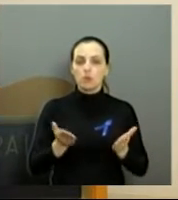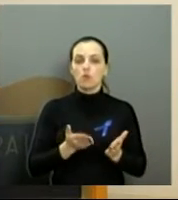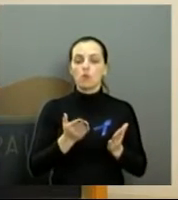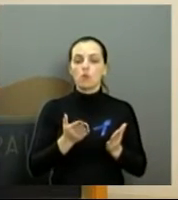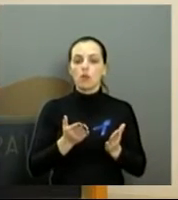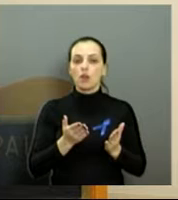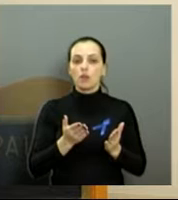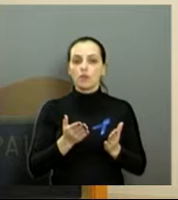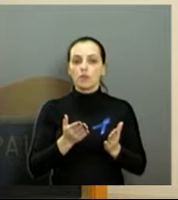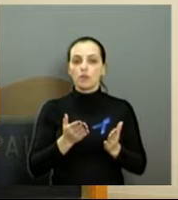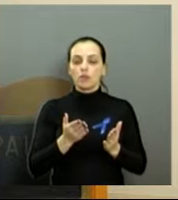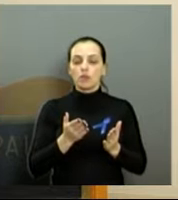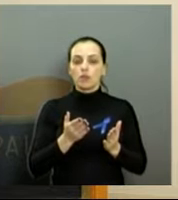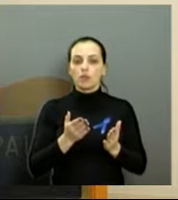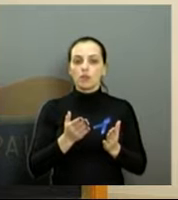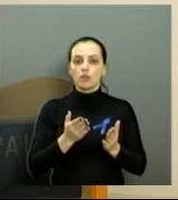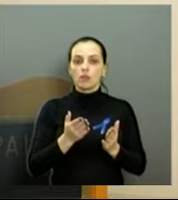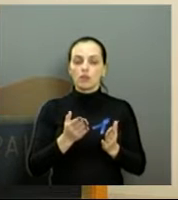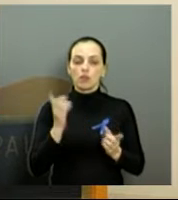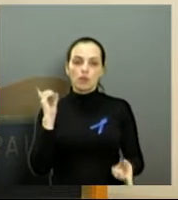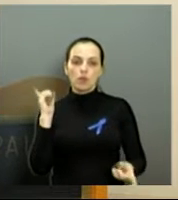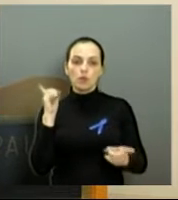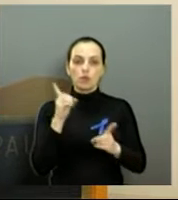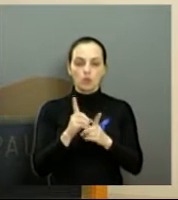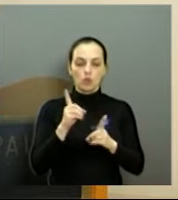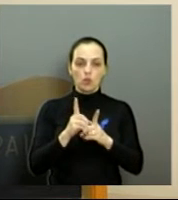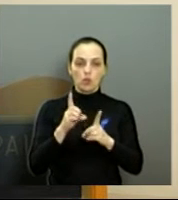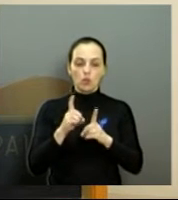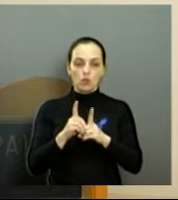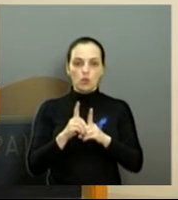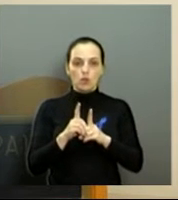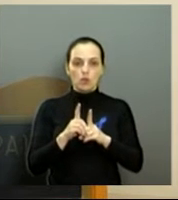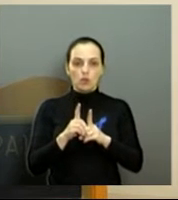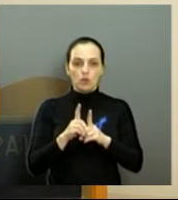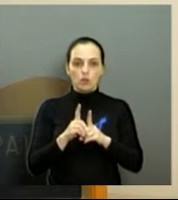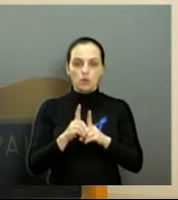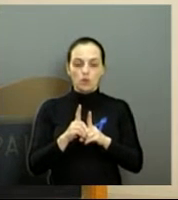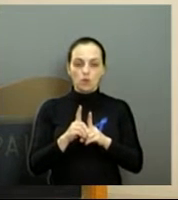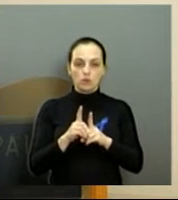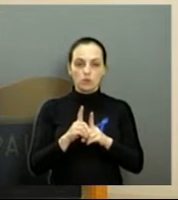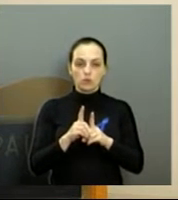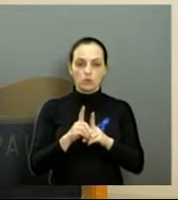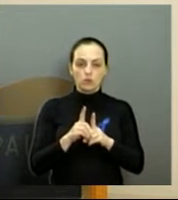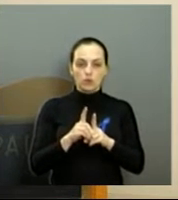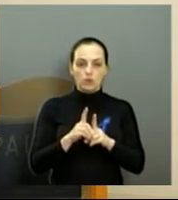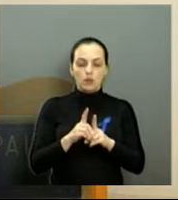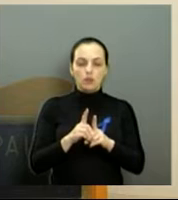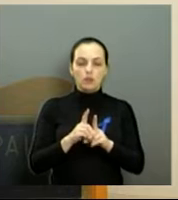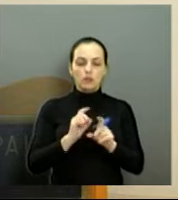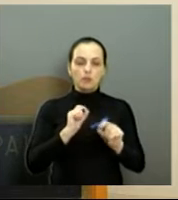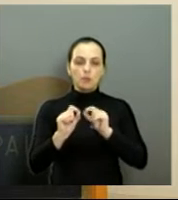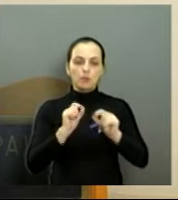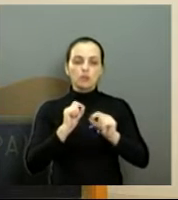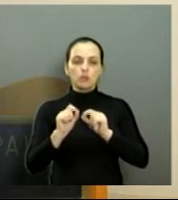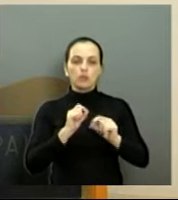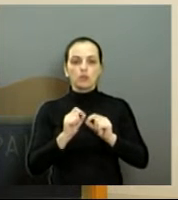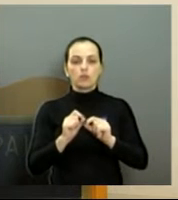Gostaria de convidá-los para assistir a matéria que produzimos sobre a semana, em parceria com a equipe da TV Câmara.